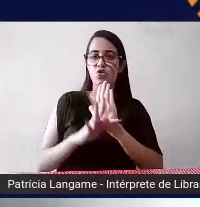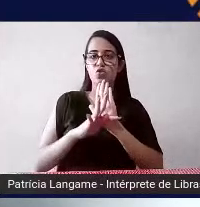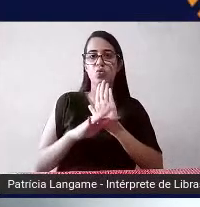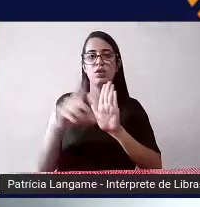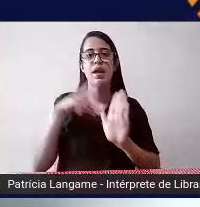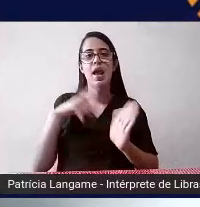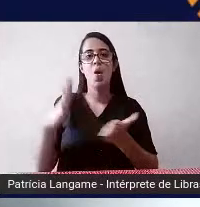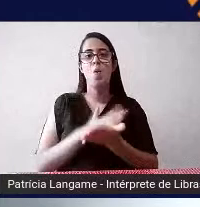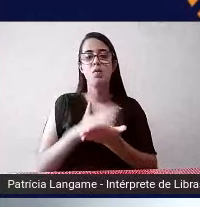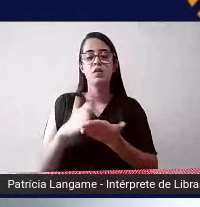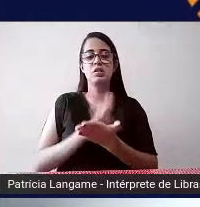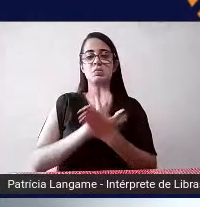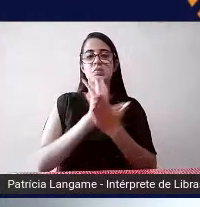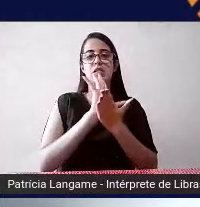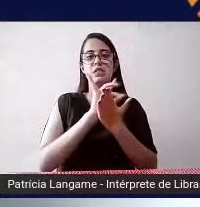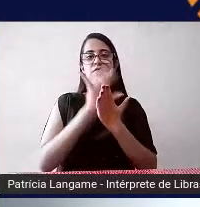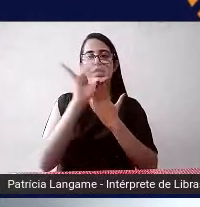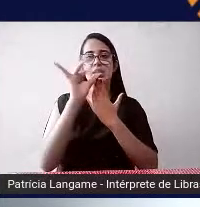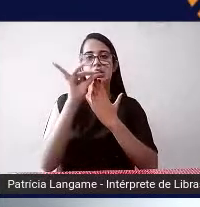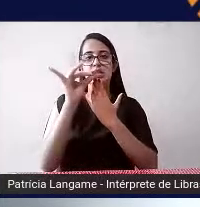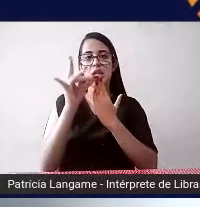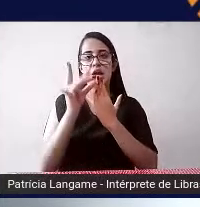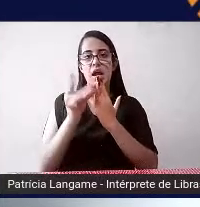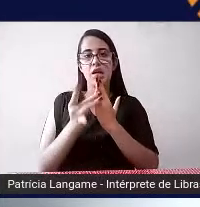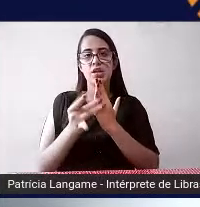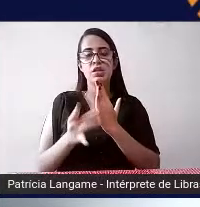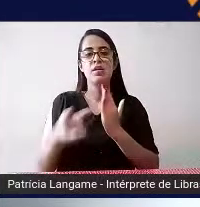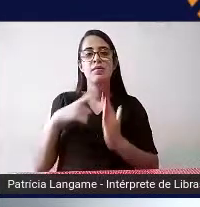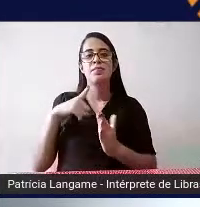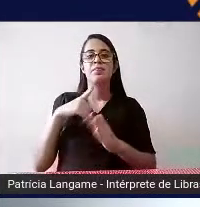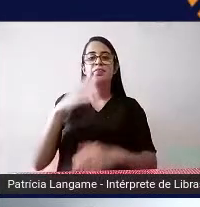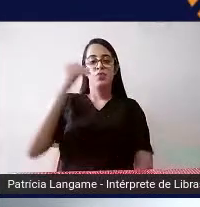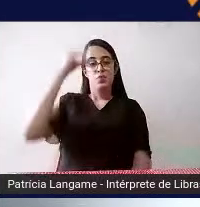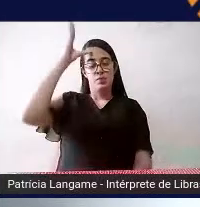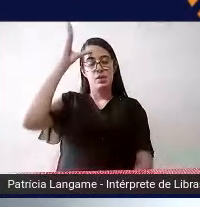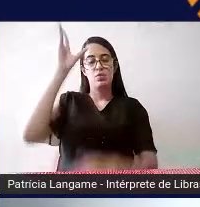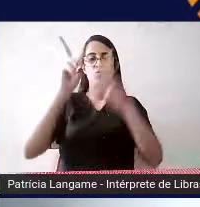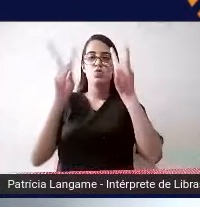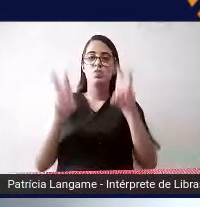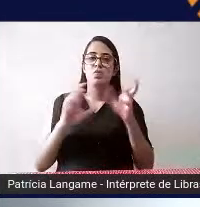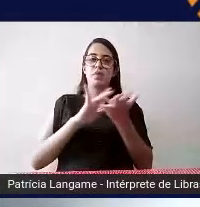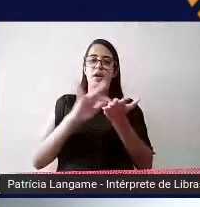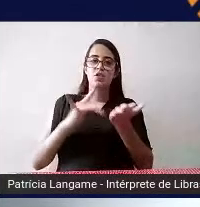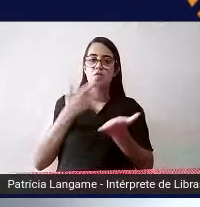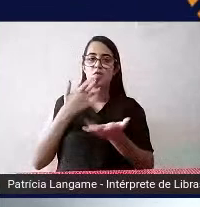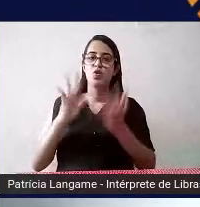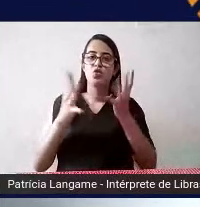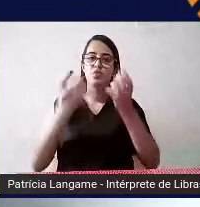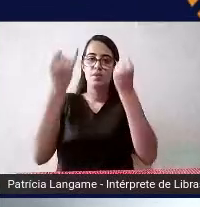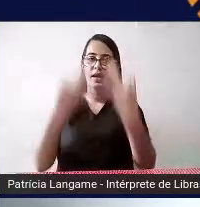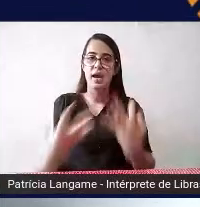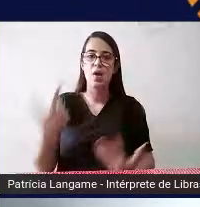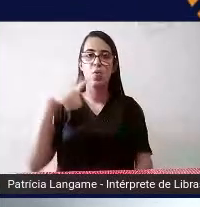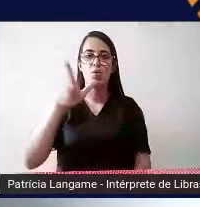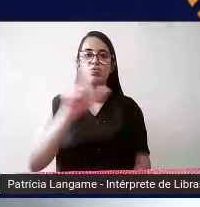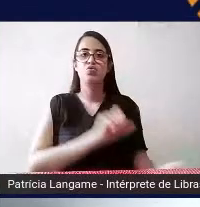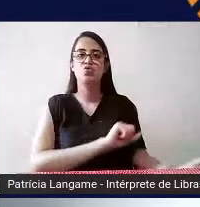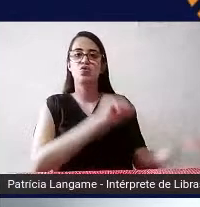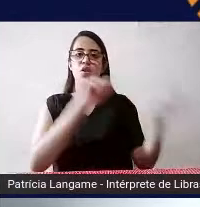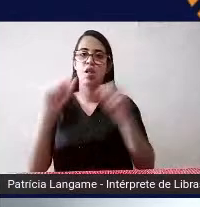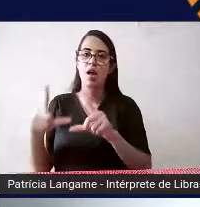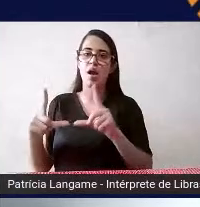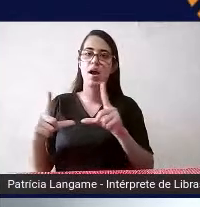especificidades do programa que exigem um pouco de conhecimento sobre o braile que já vou falar no próximo slide principalmente quando